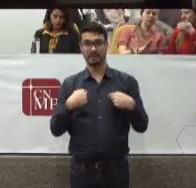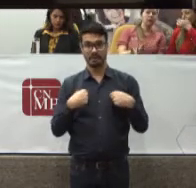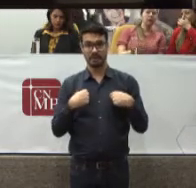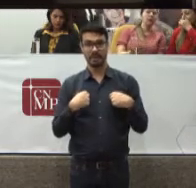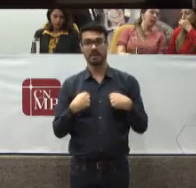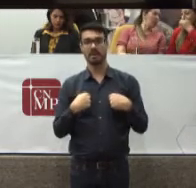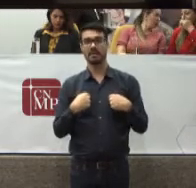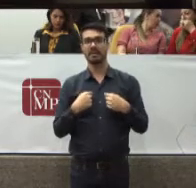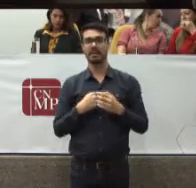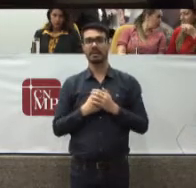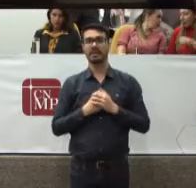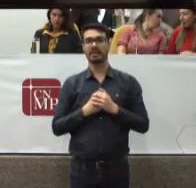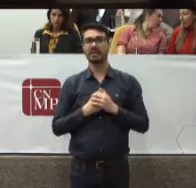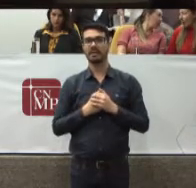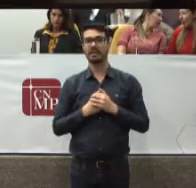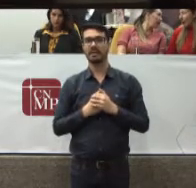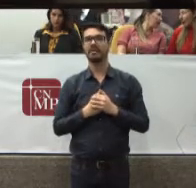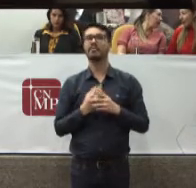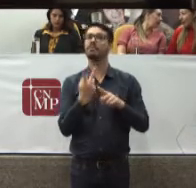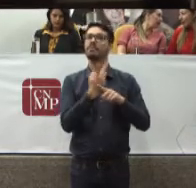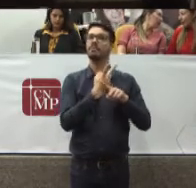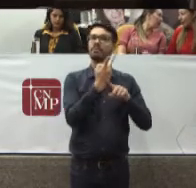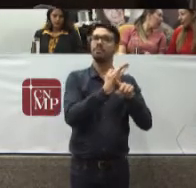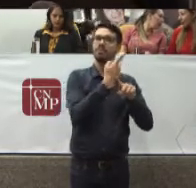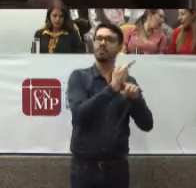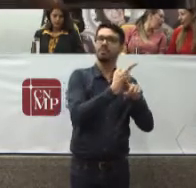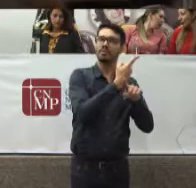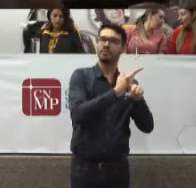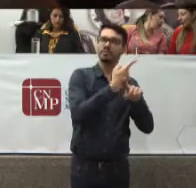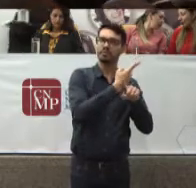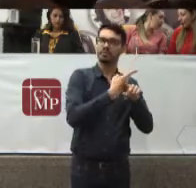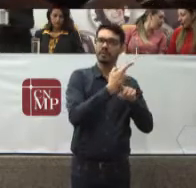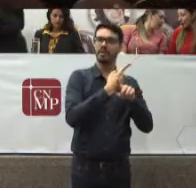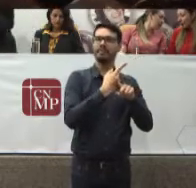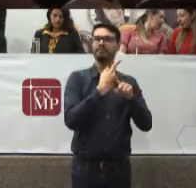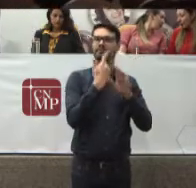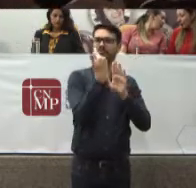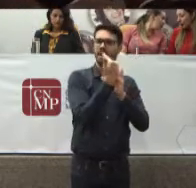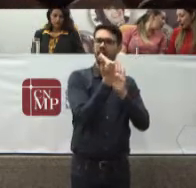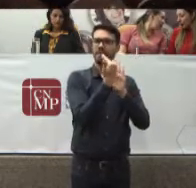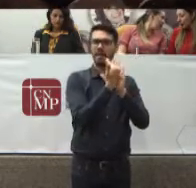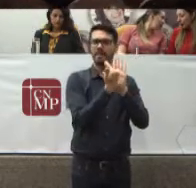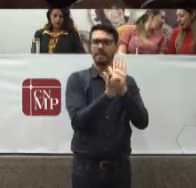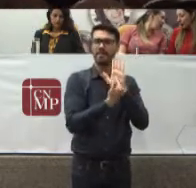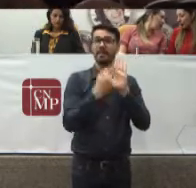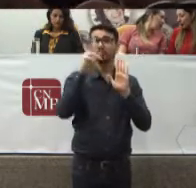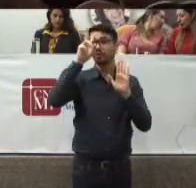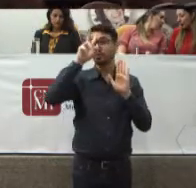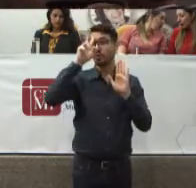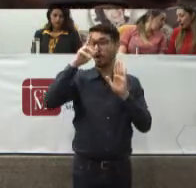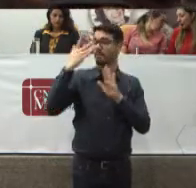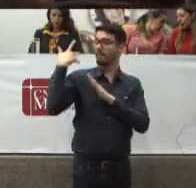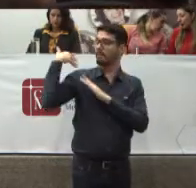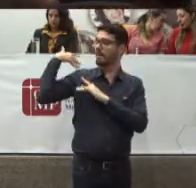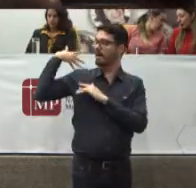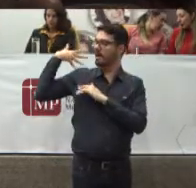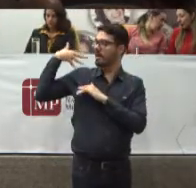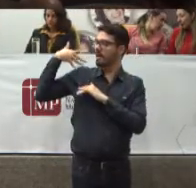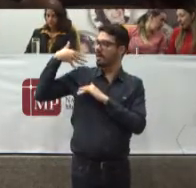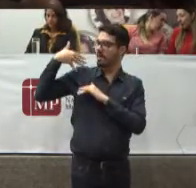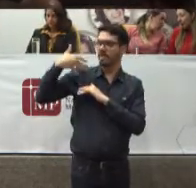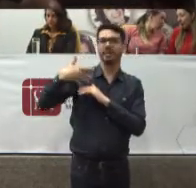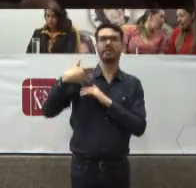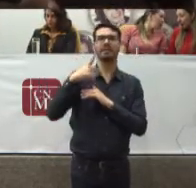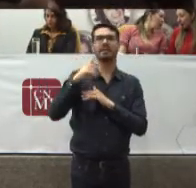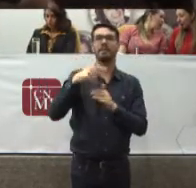Eu busquei Fazer uma caminhada Histórica De marcos